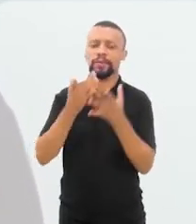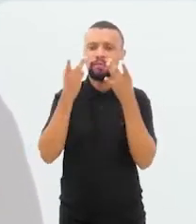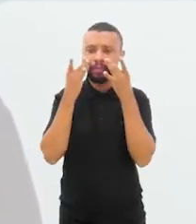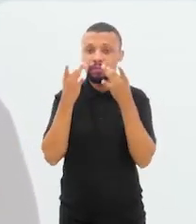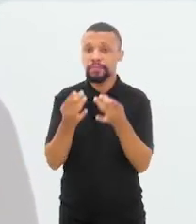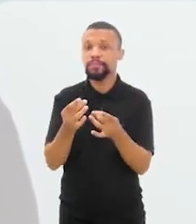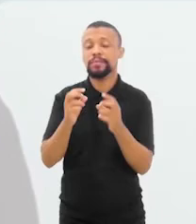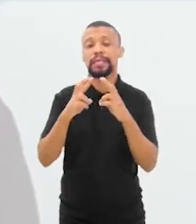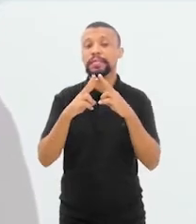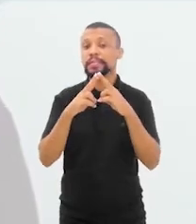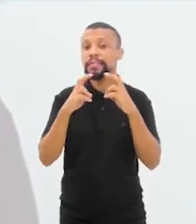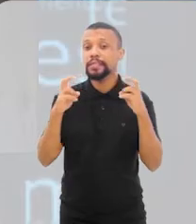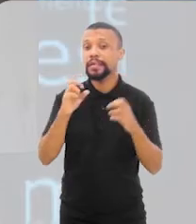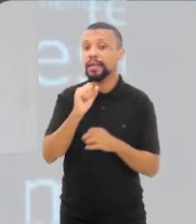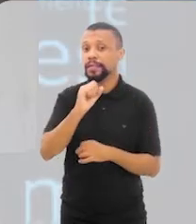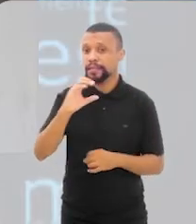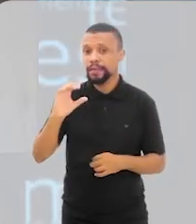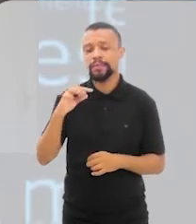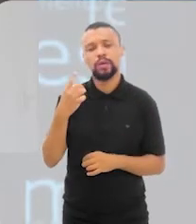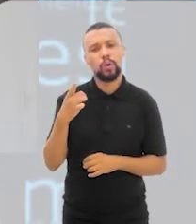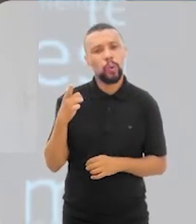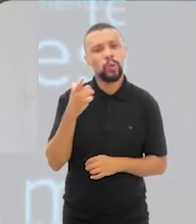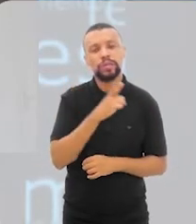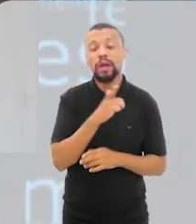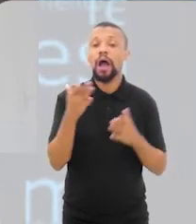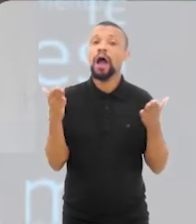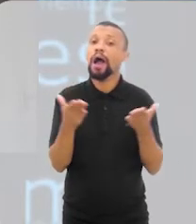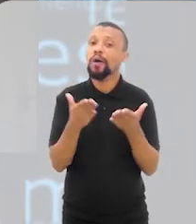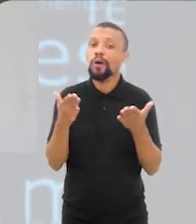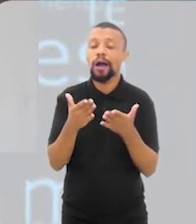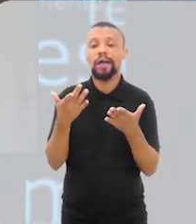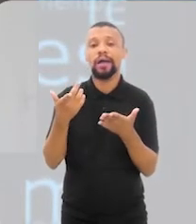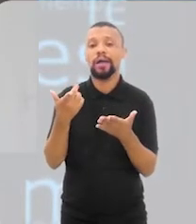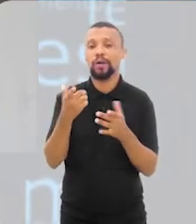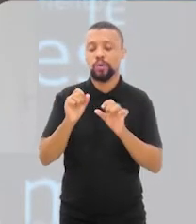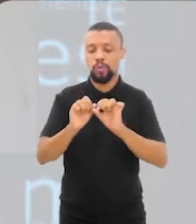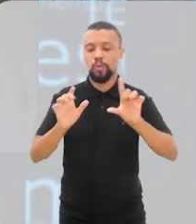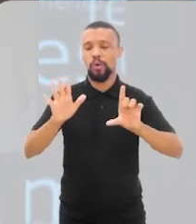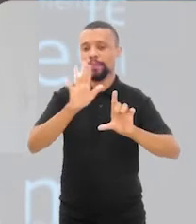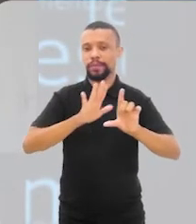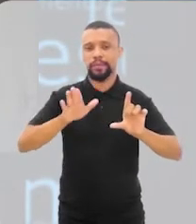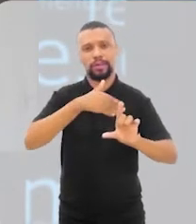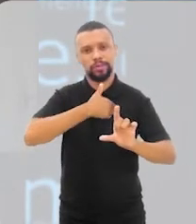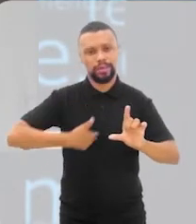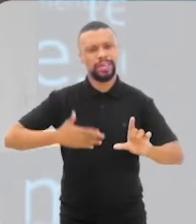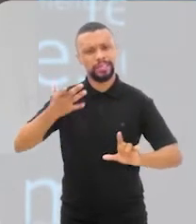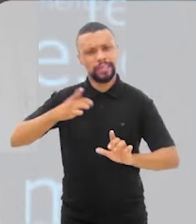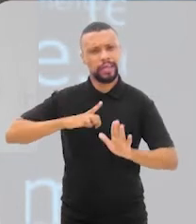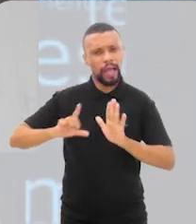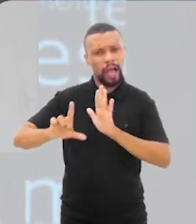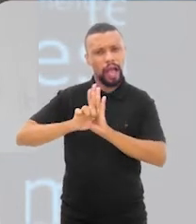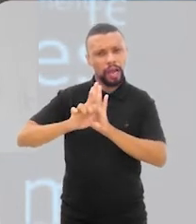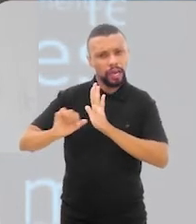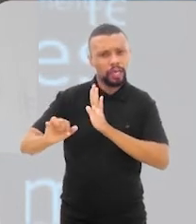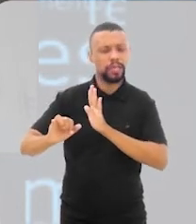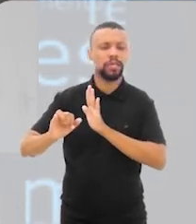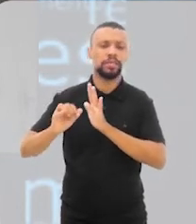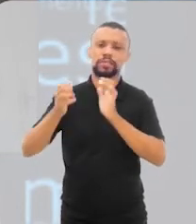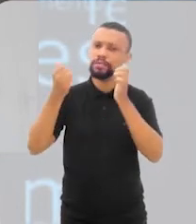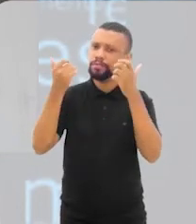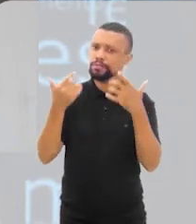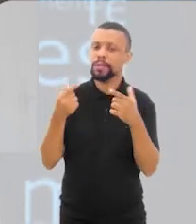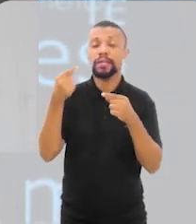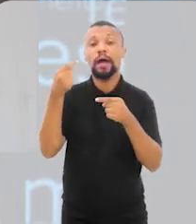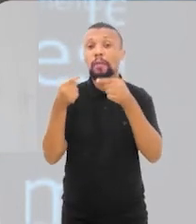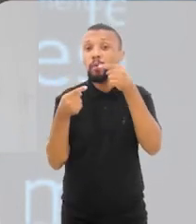vocês observam lá em Santa Catarina, em que vocês estão construindo agora o Observatório Estadual? Já existe a lei que